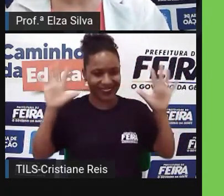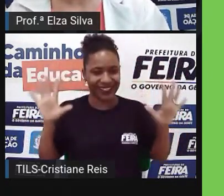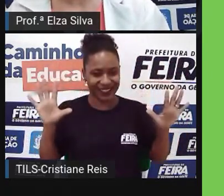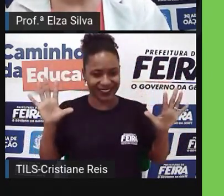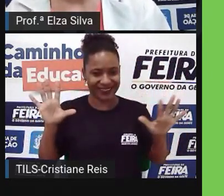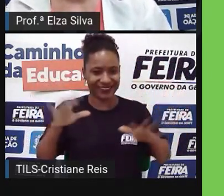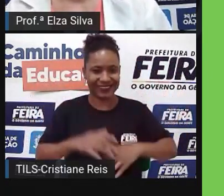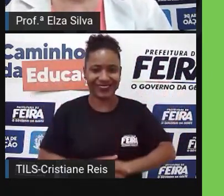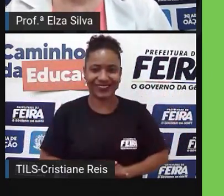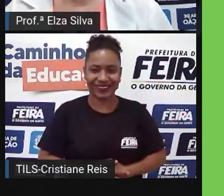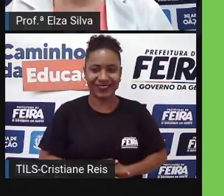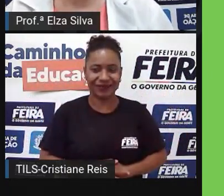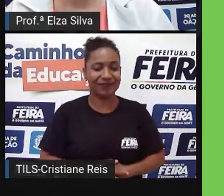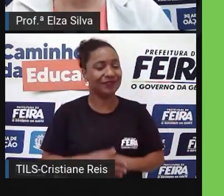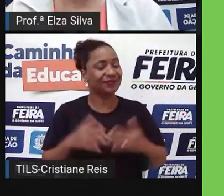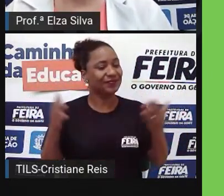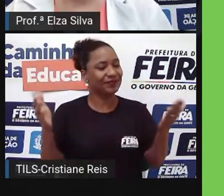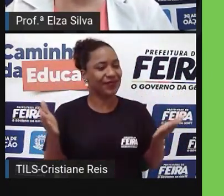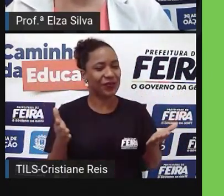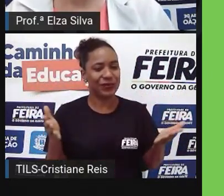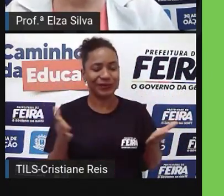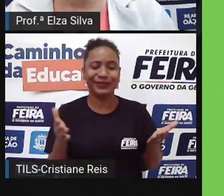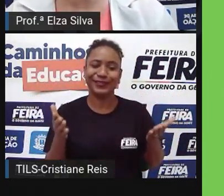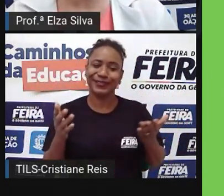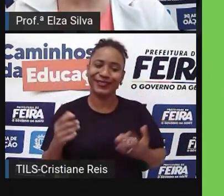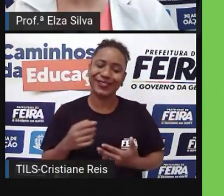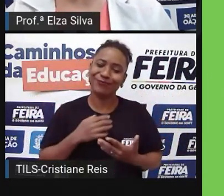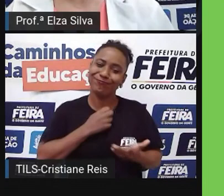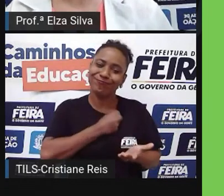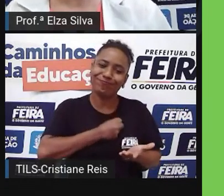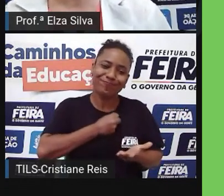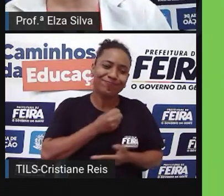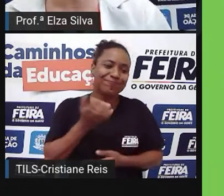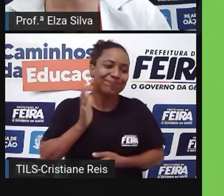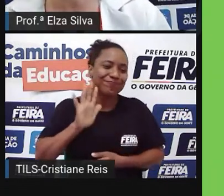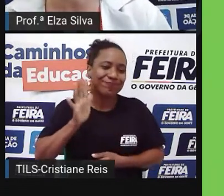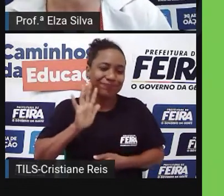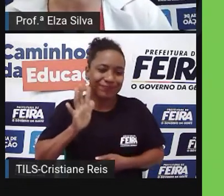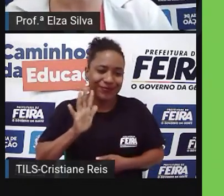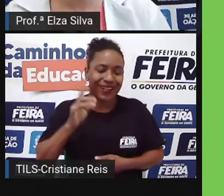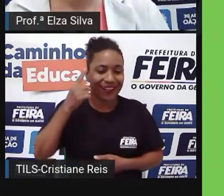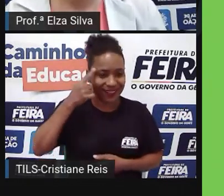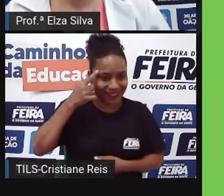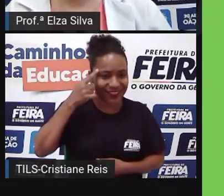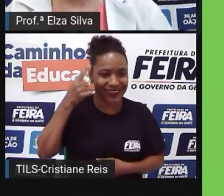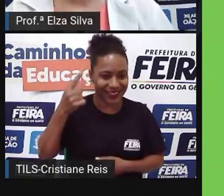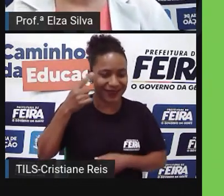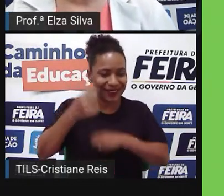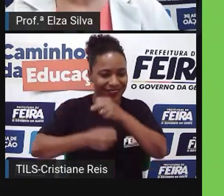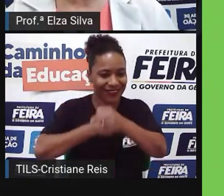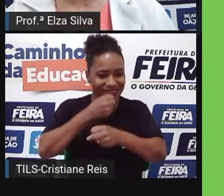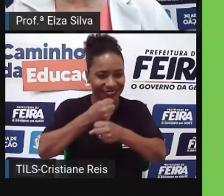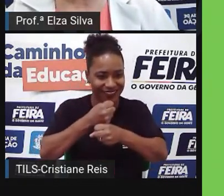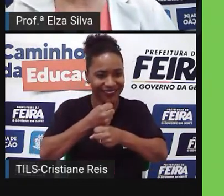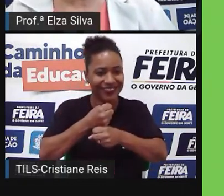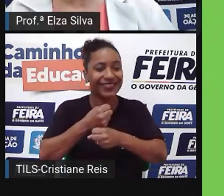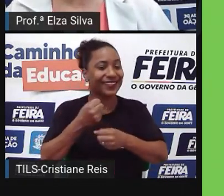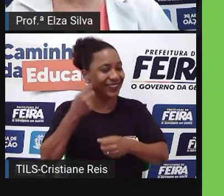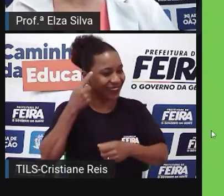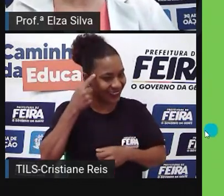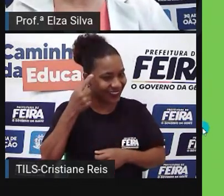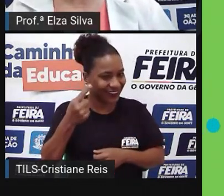E hoje gente eu me despeço de vocês lembrando o nosso lema Durante o ano Learning